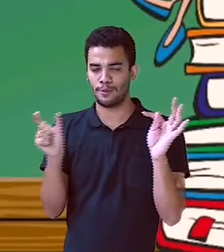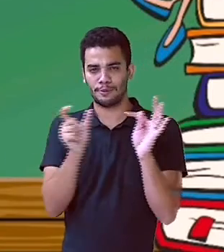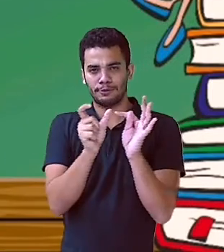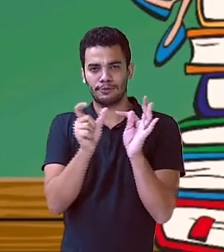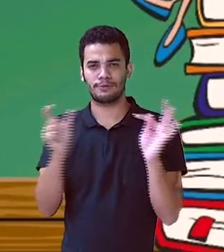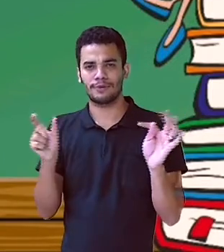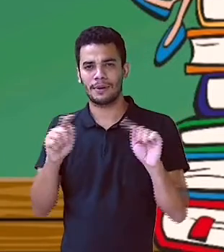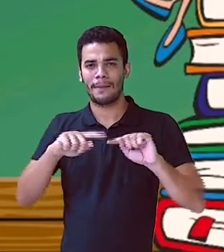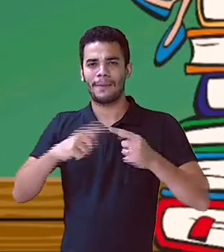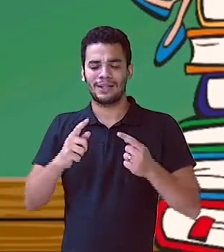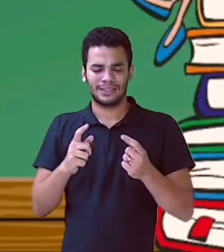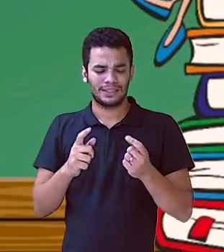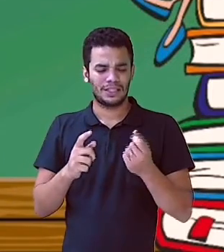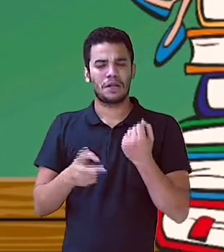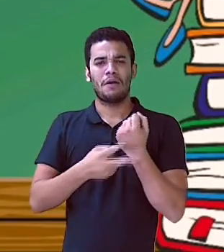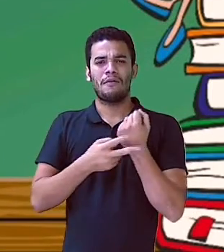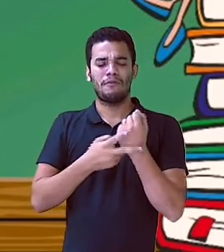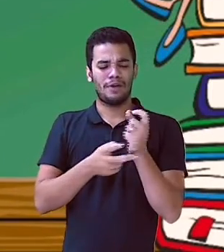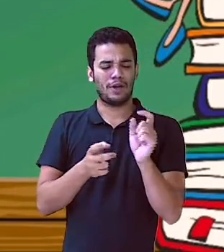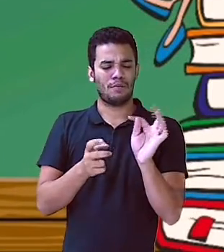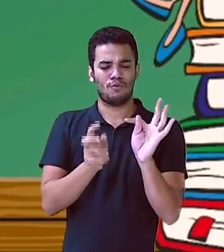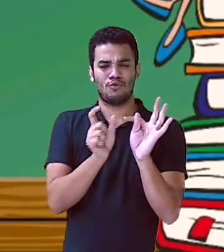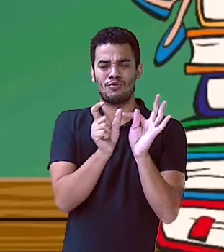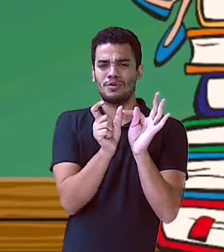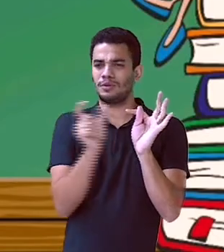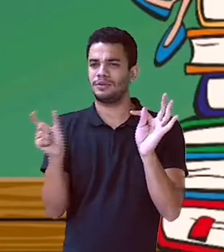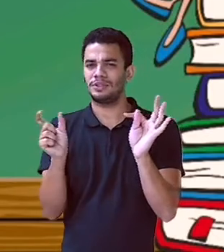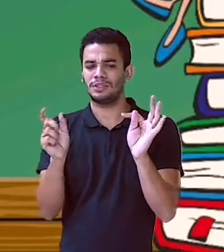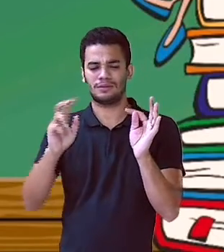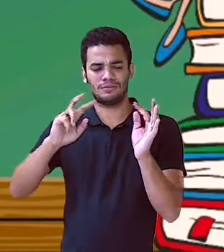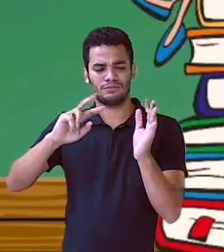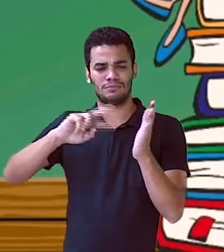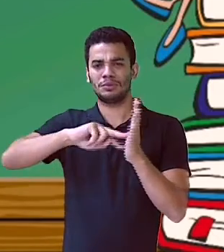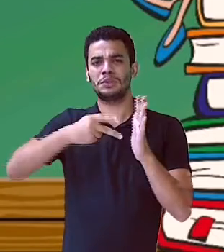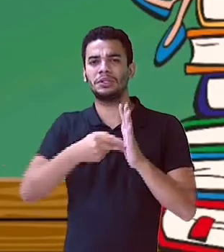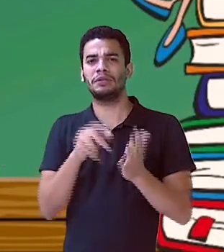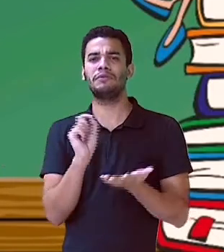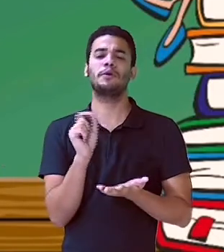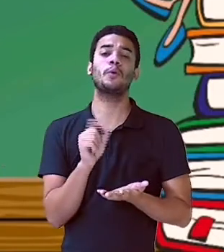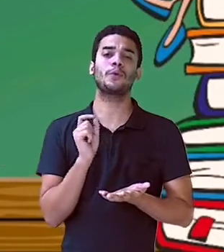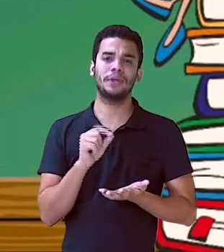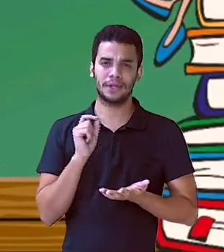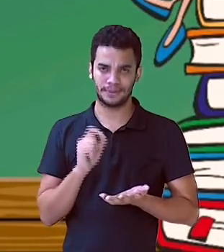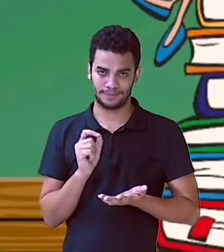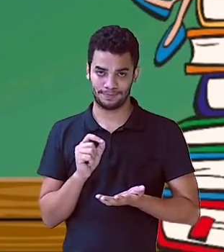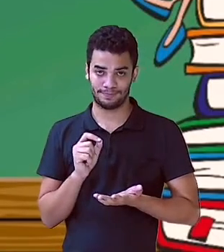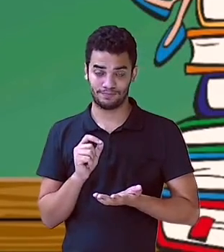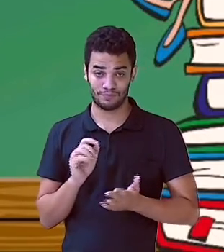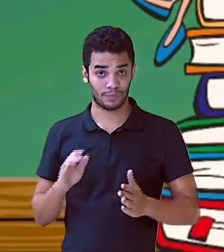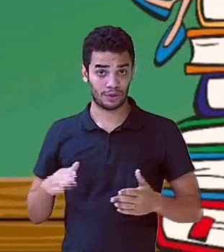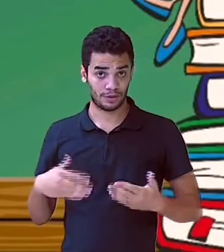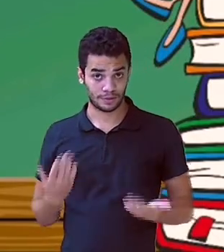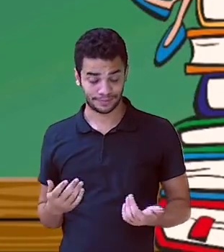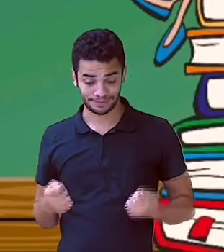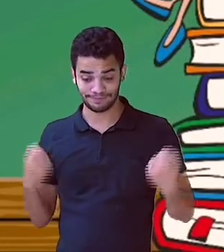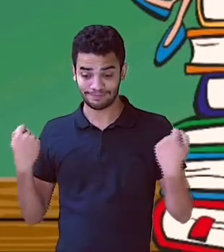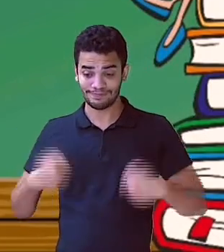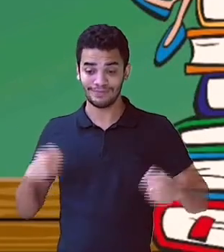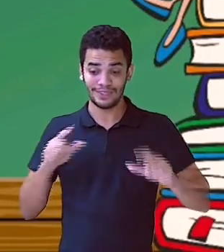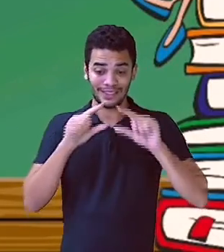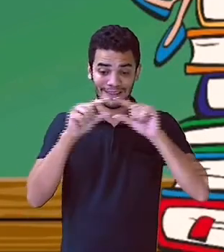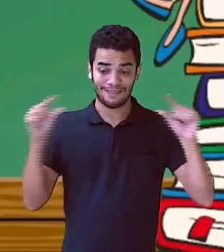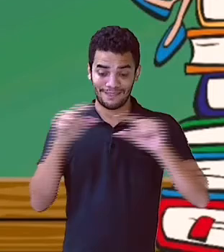Bem, intransitivo, não precisava de complemento. Agora, transitivo, são aqueles que necessitam de